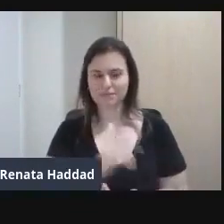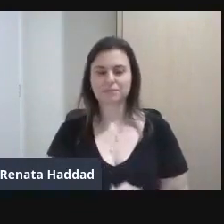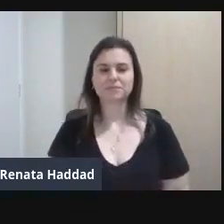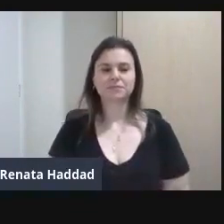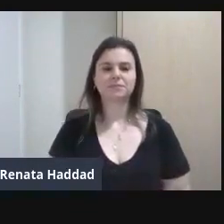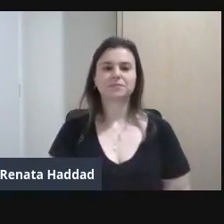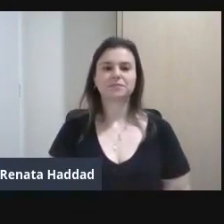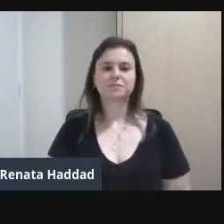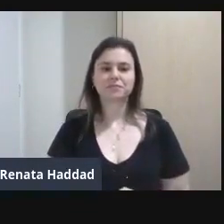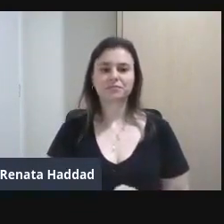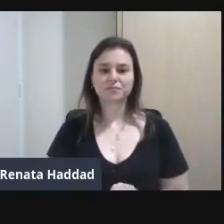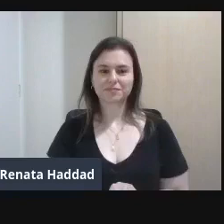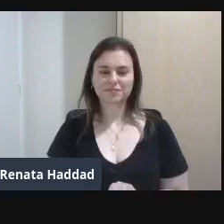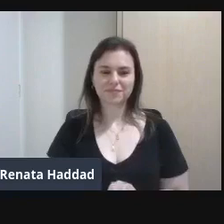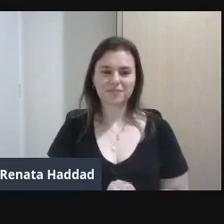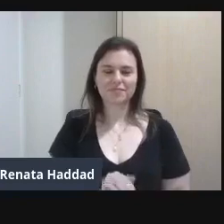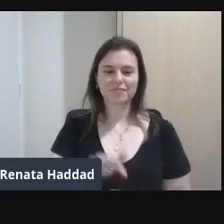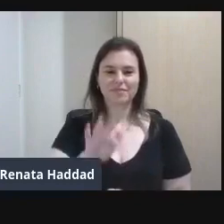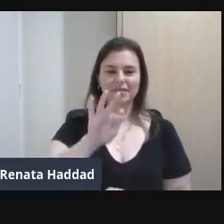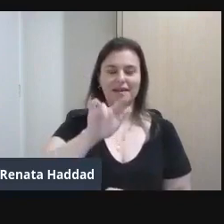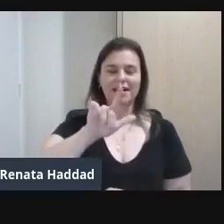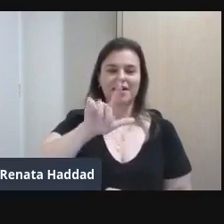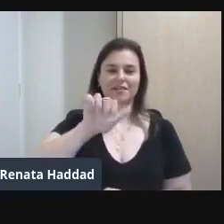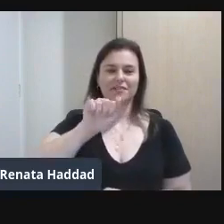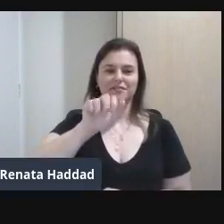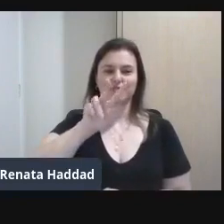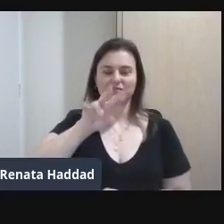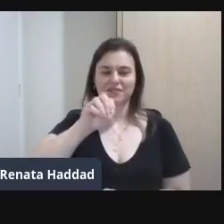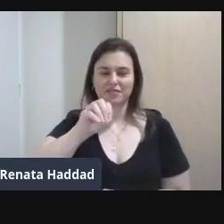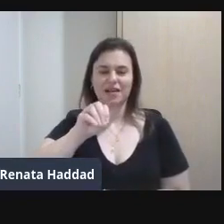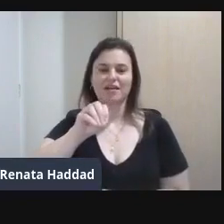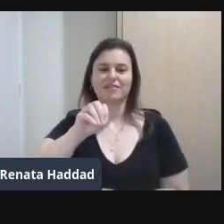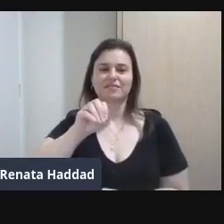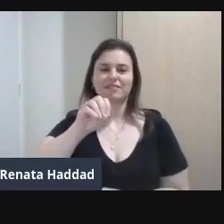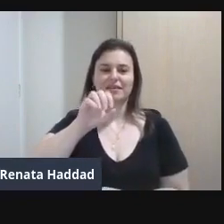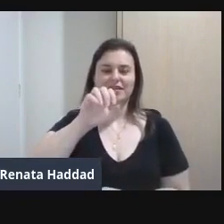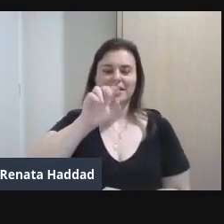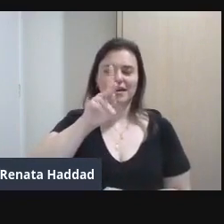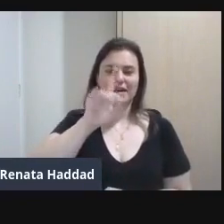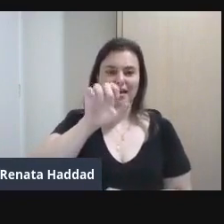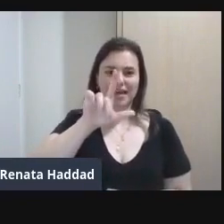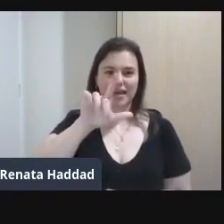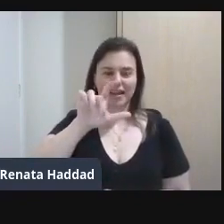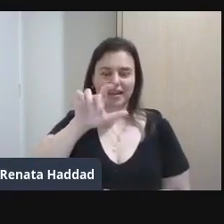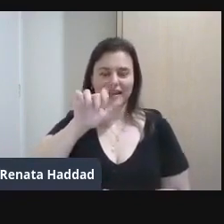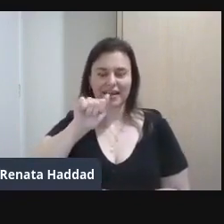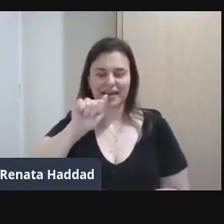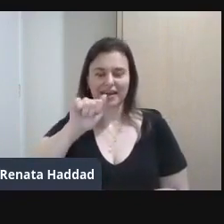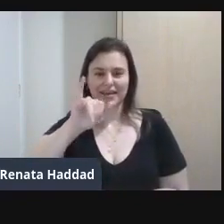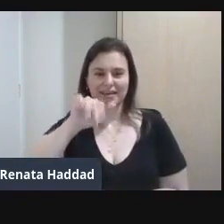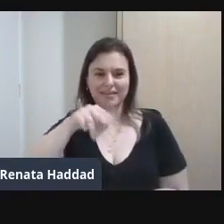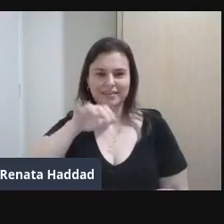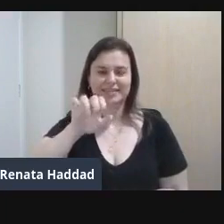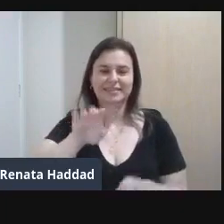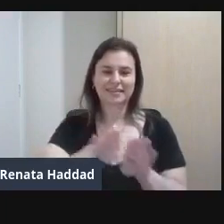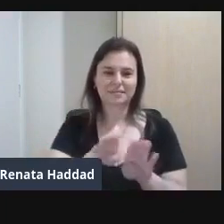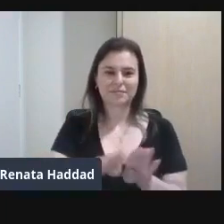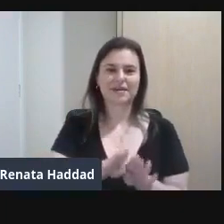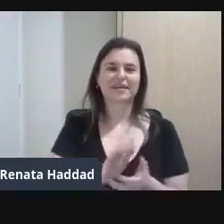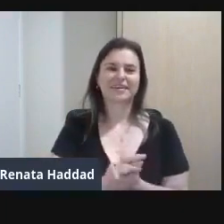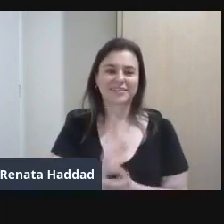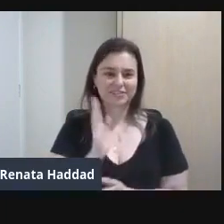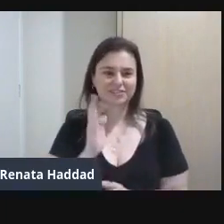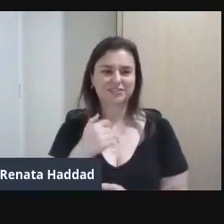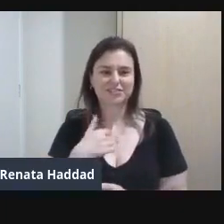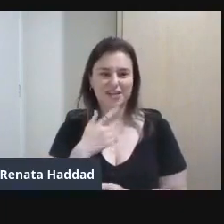Oi Flávio Bernardes Muito bem-vindo Helene Gomes Brilhante como as estrelas Olha Já dá um mini conta Um